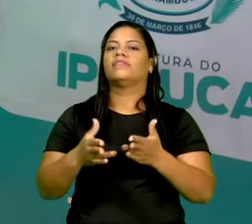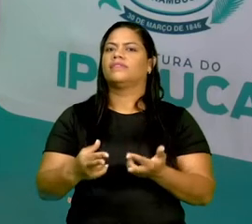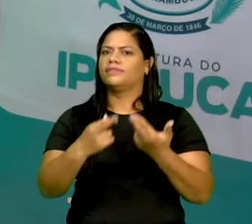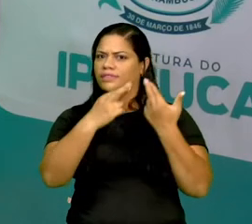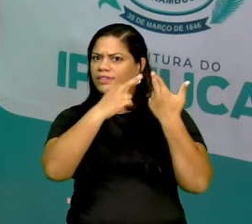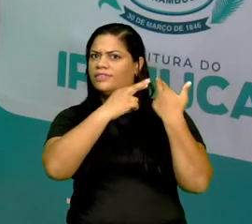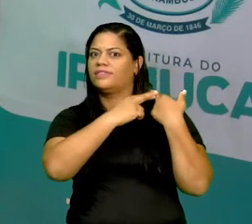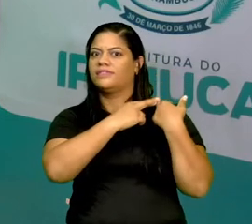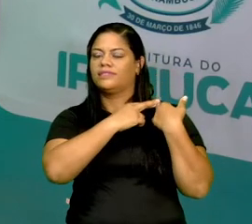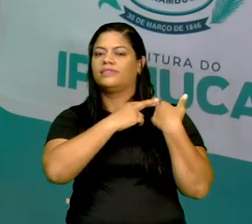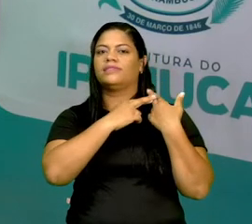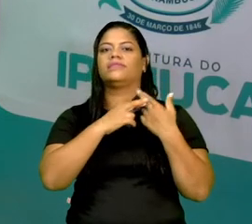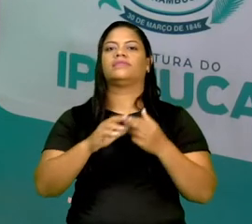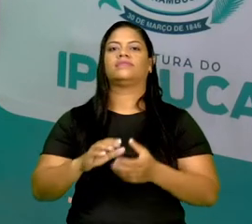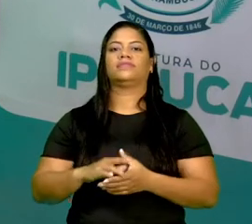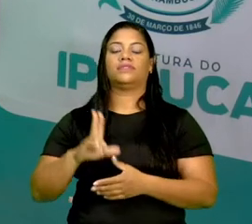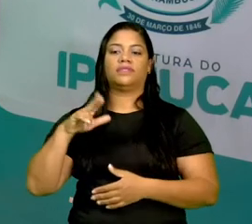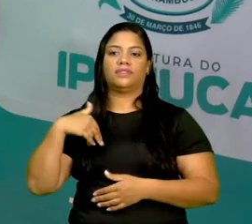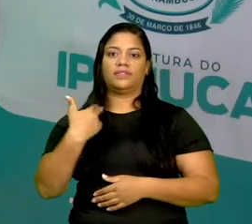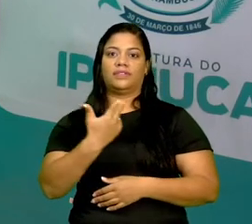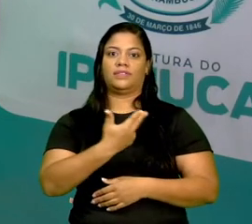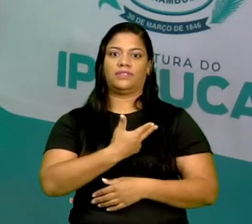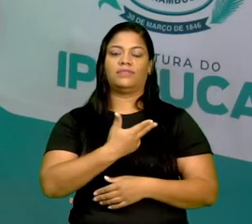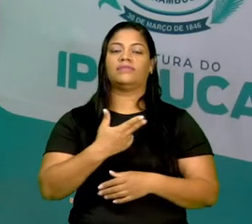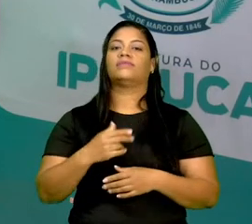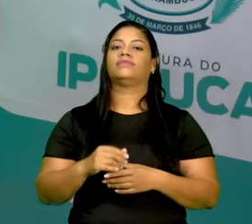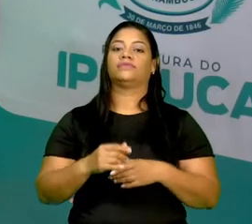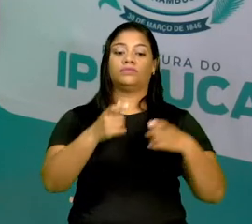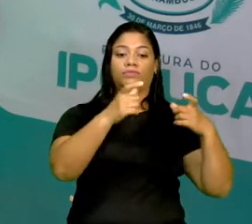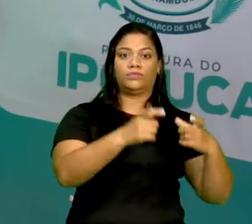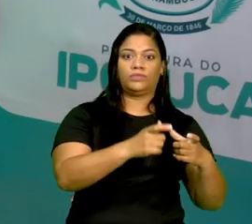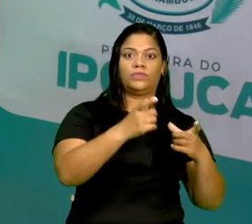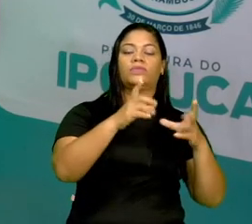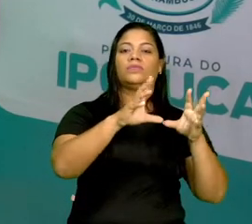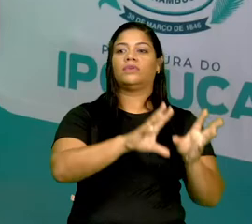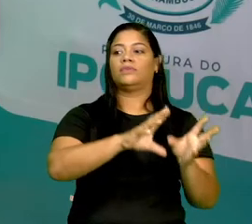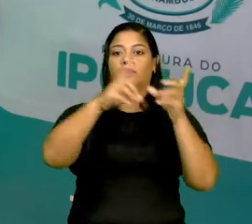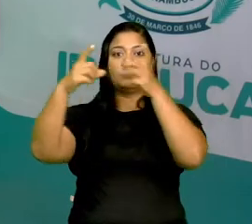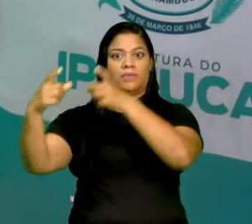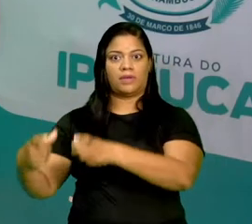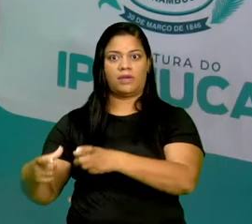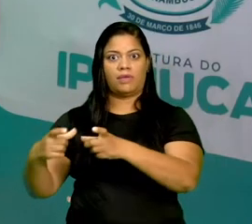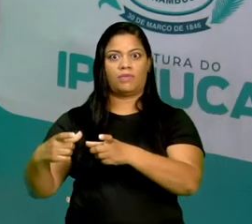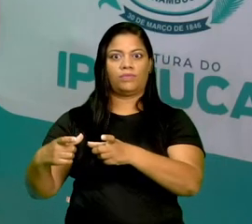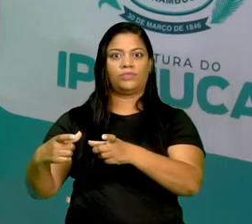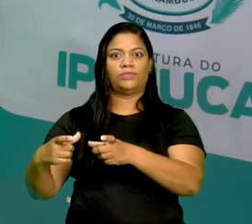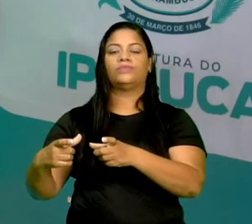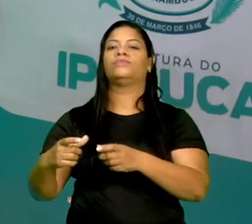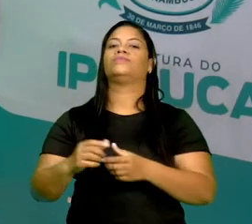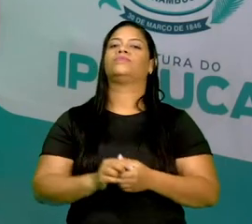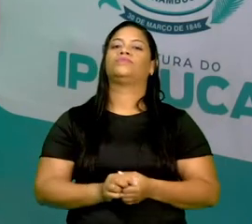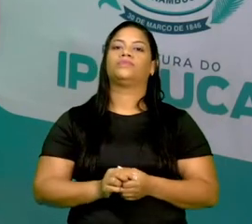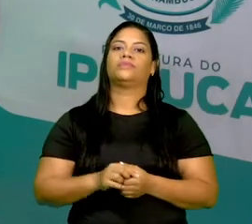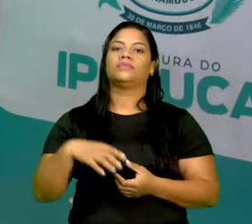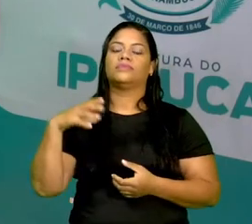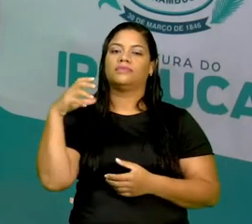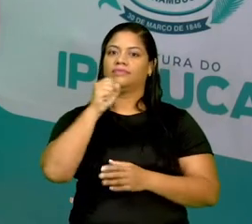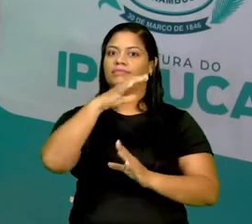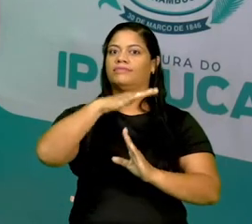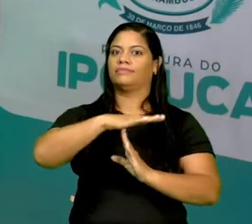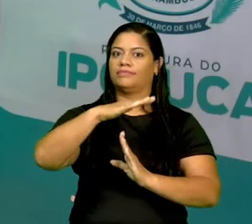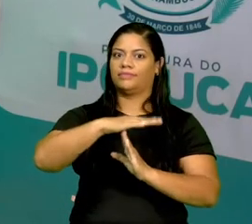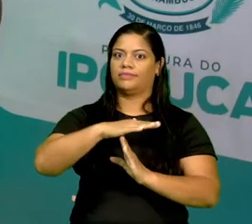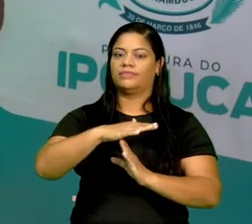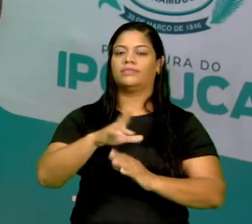por fazer a nossa deslocação de um lugar para outro através